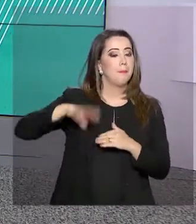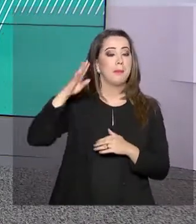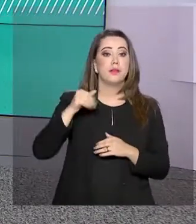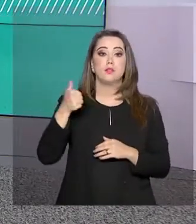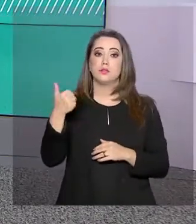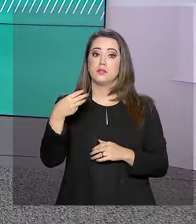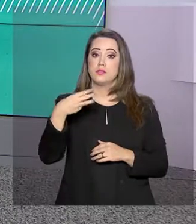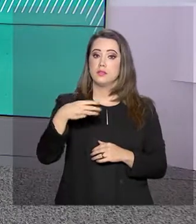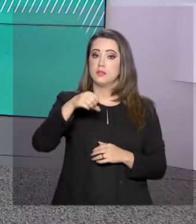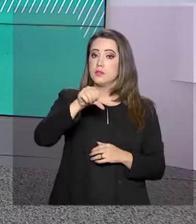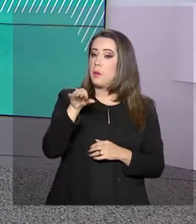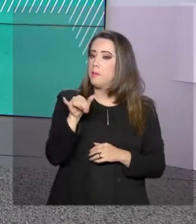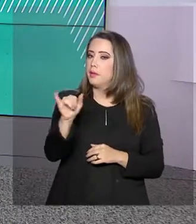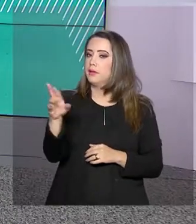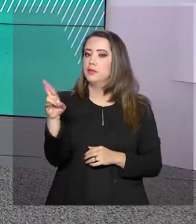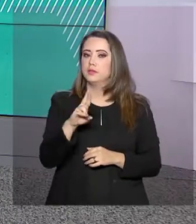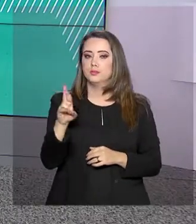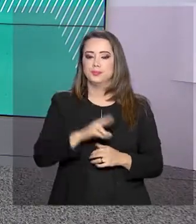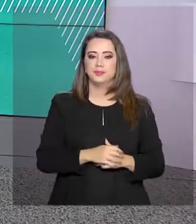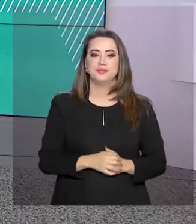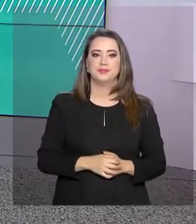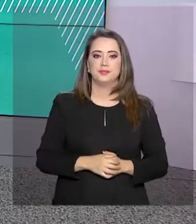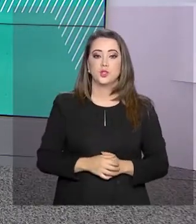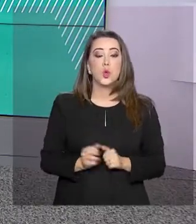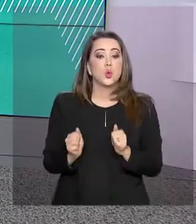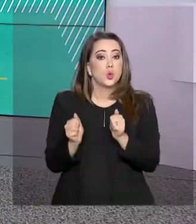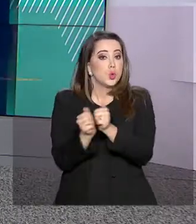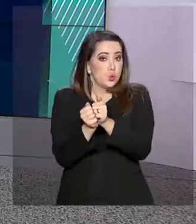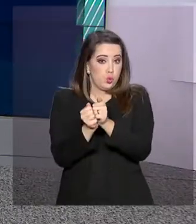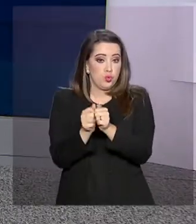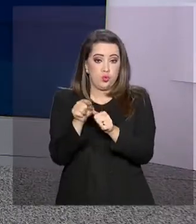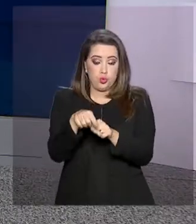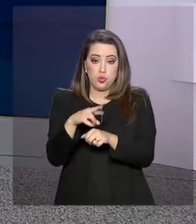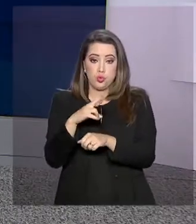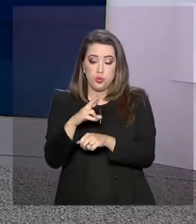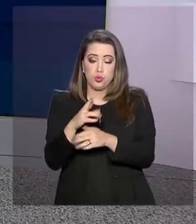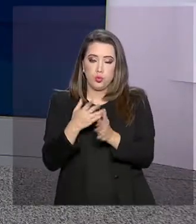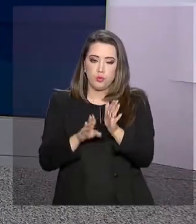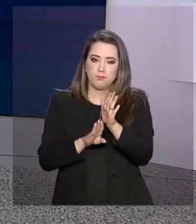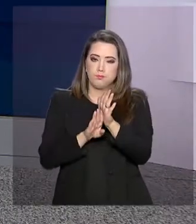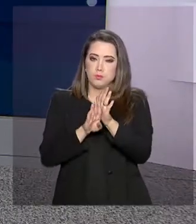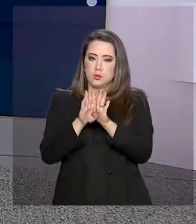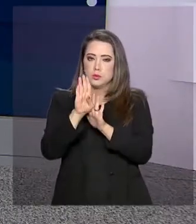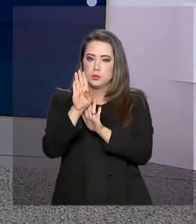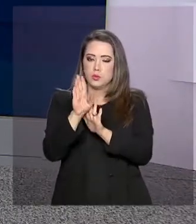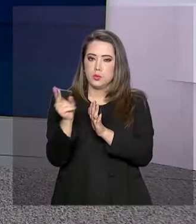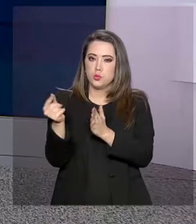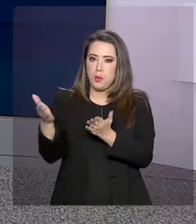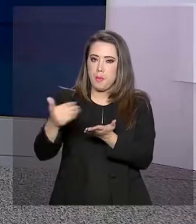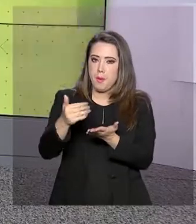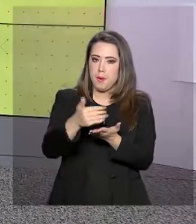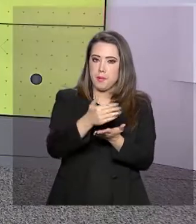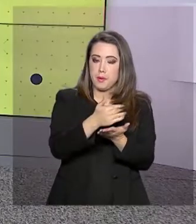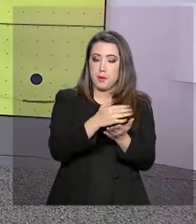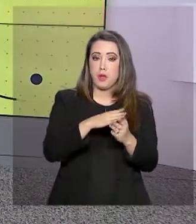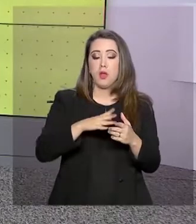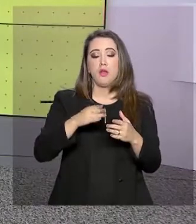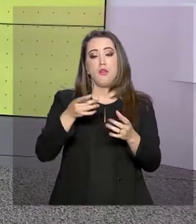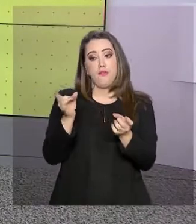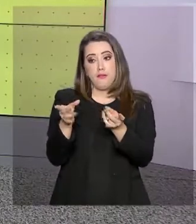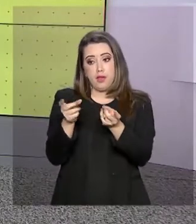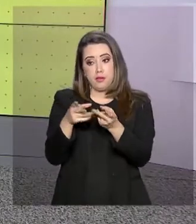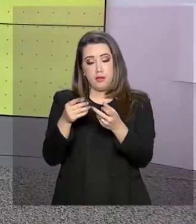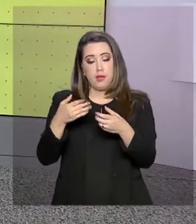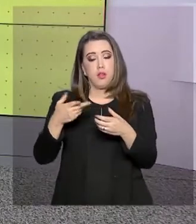de R 139 bilhões. Puxaram esse resultado positivo as receitas vindas de royalties do petróleo,